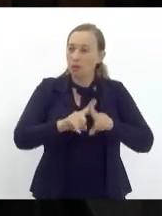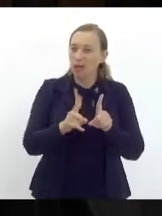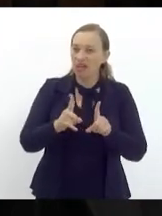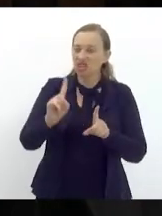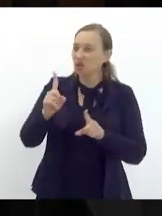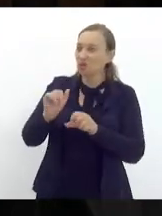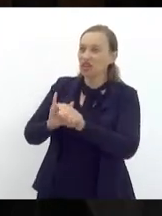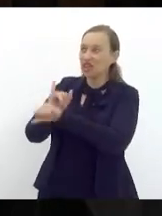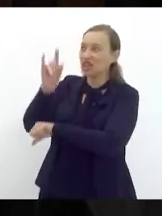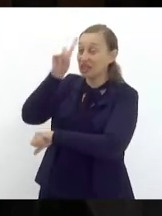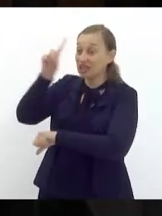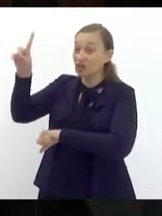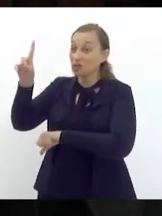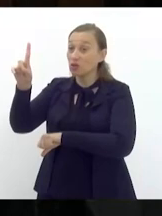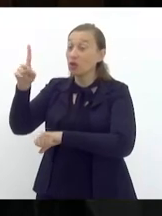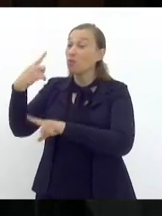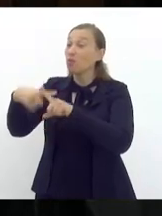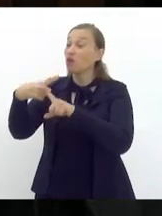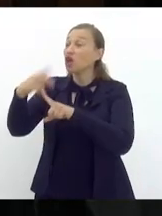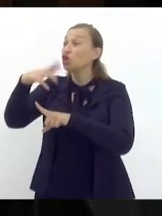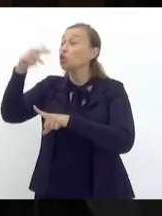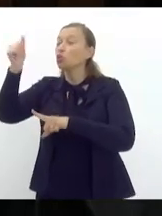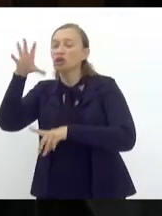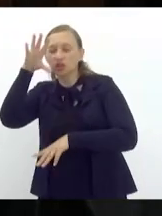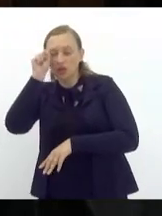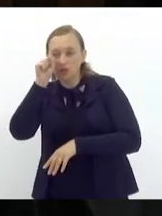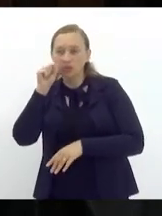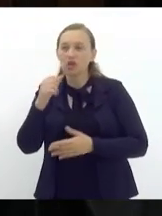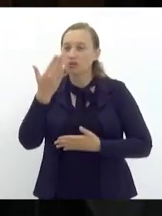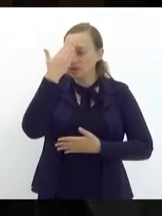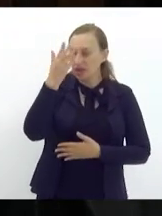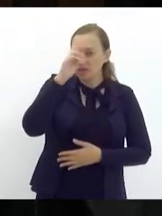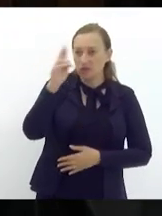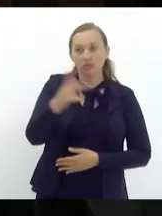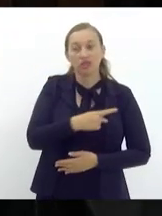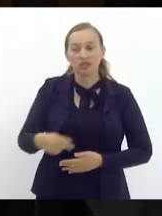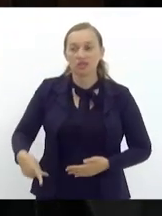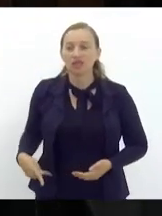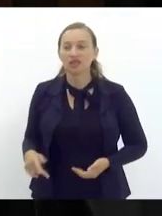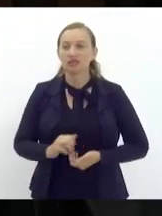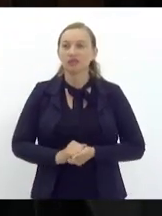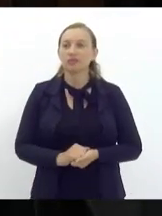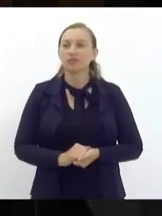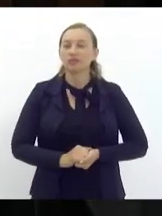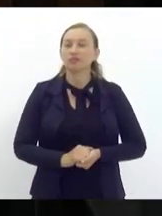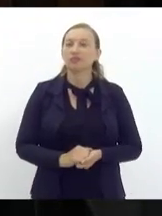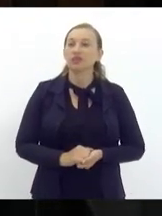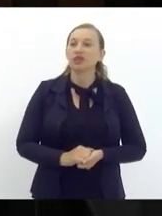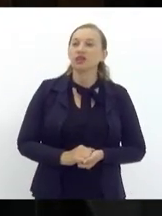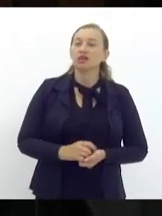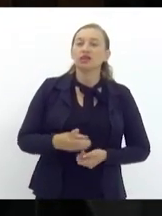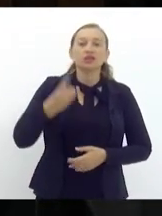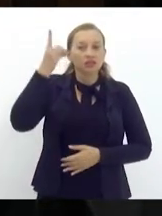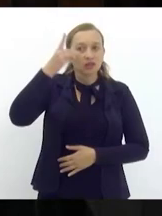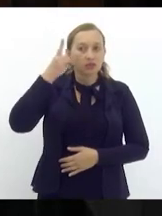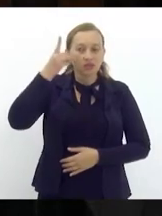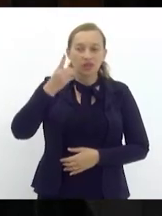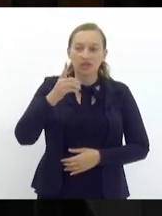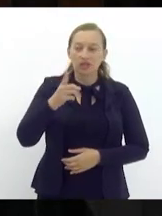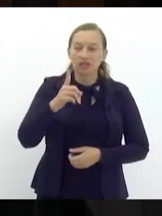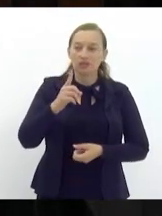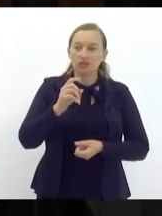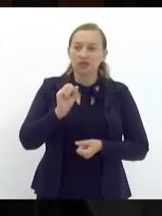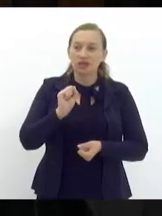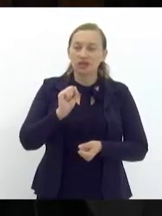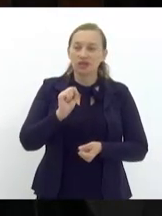criador porque não dorme muito obrigado presidente fica aqui uma explanação de um deputado que não tem rabo preso com ninguém